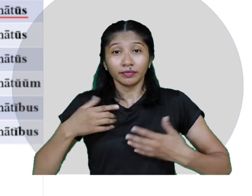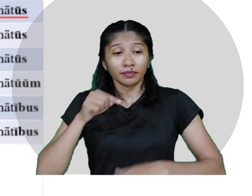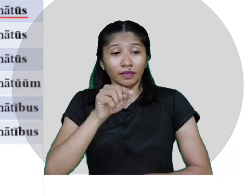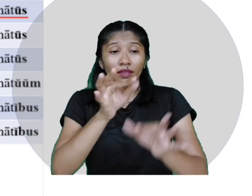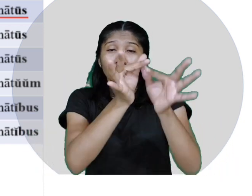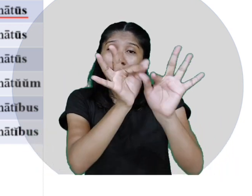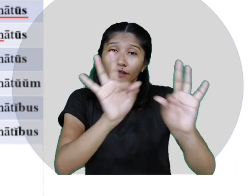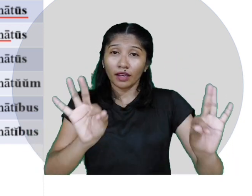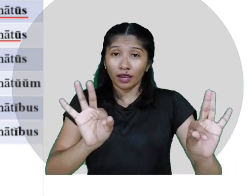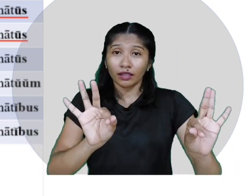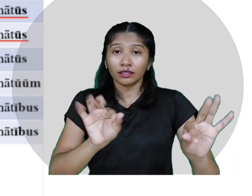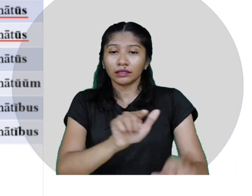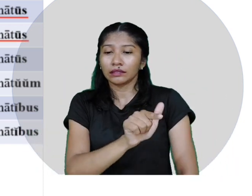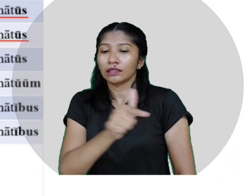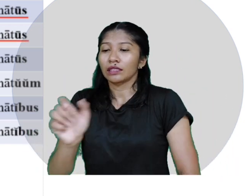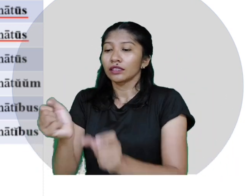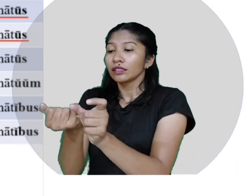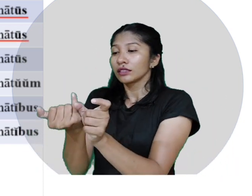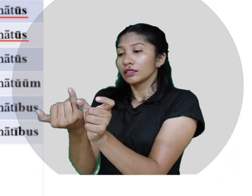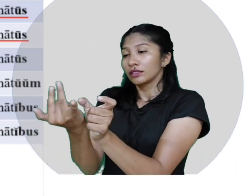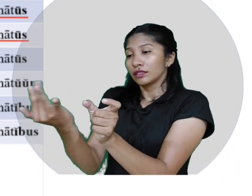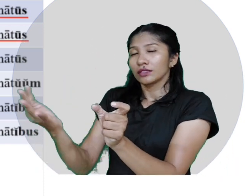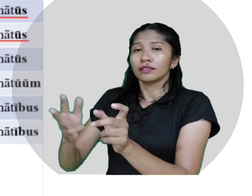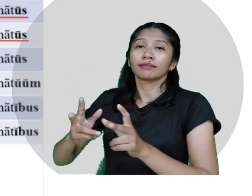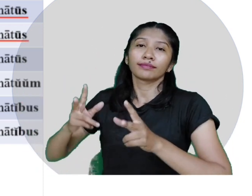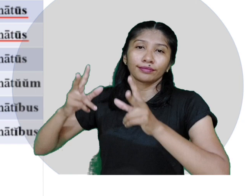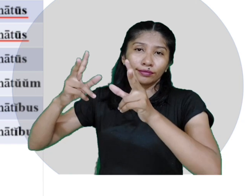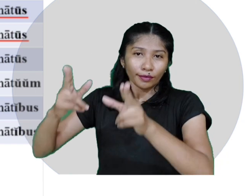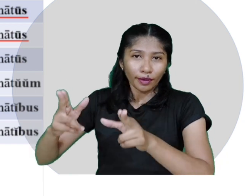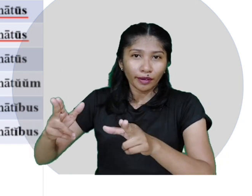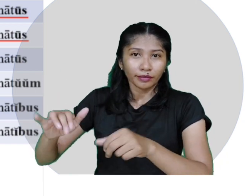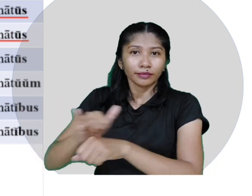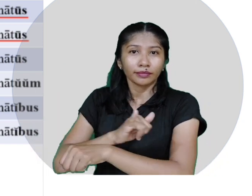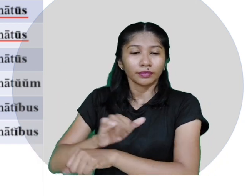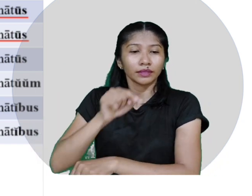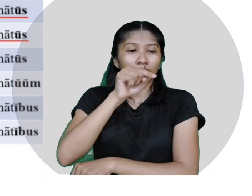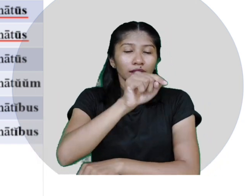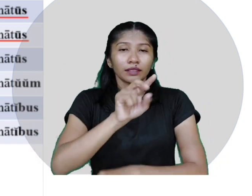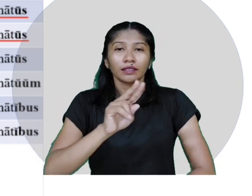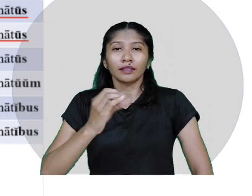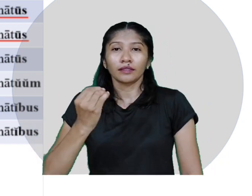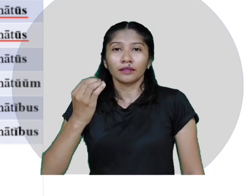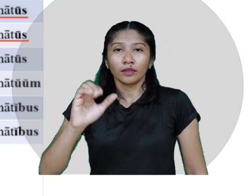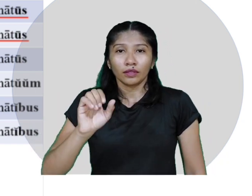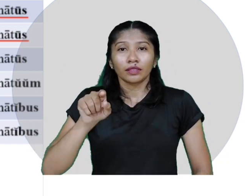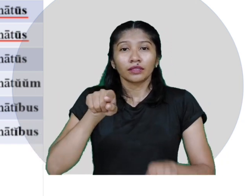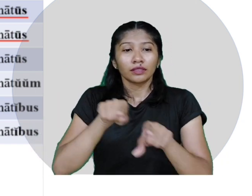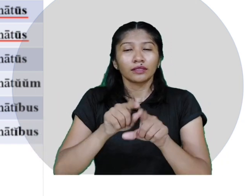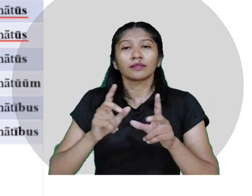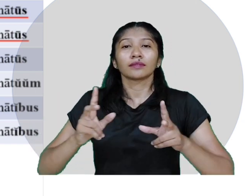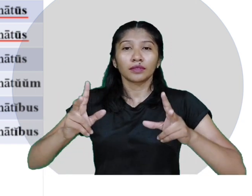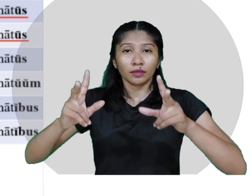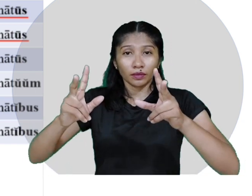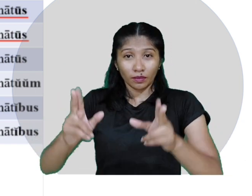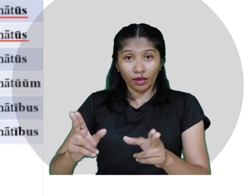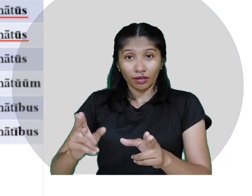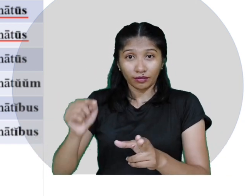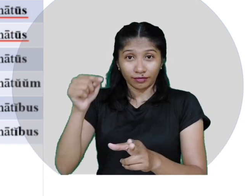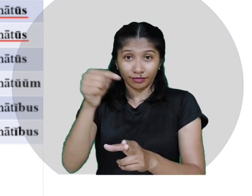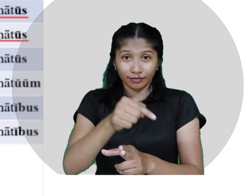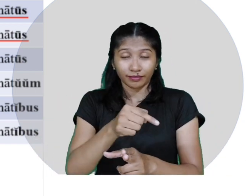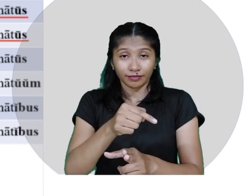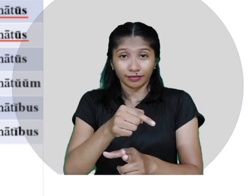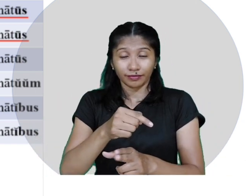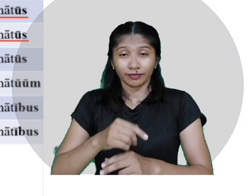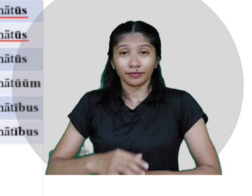utilizaremos a mesma forma do vocativo singular, senatus estis, laite. Ou seja,